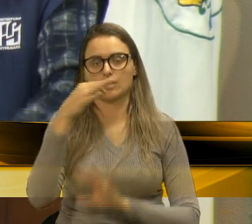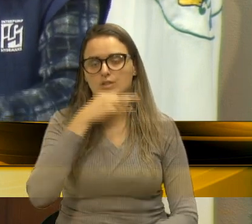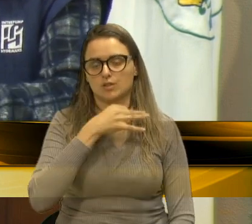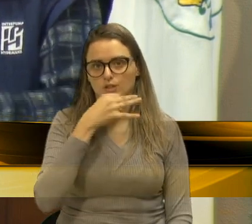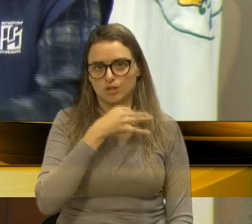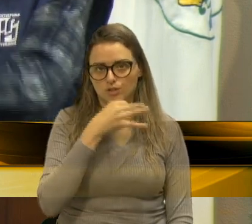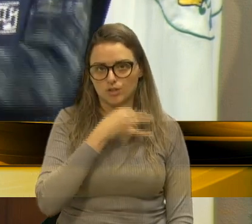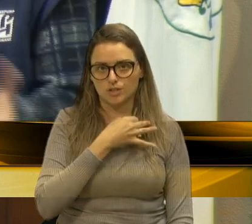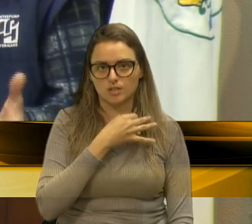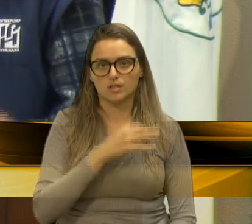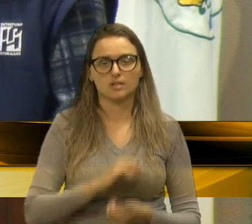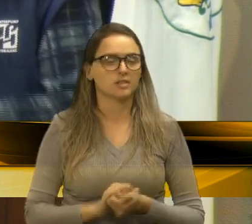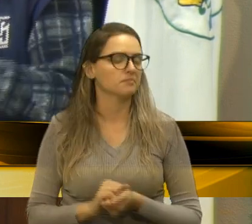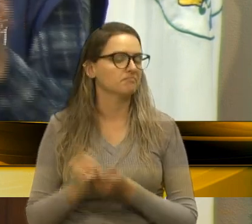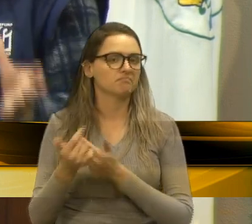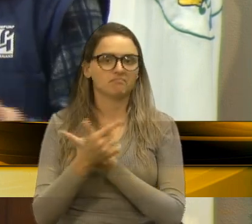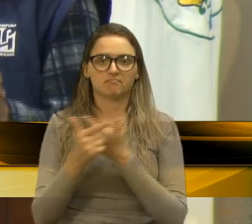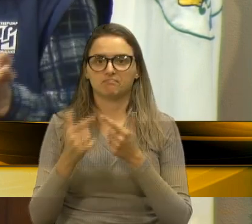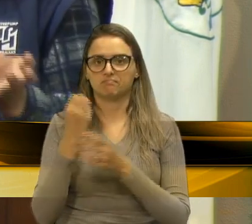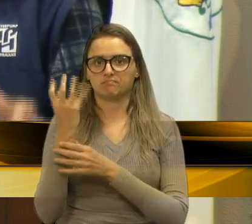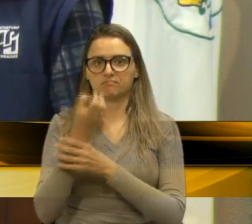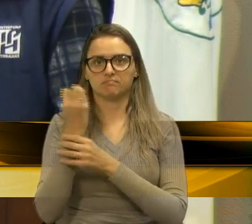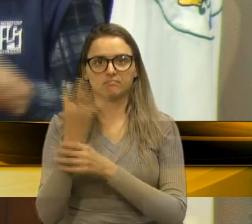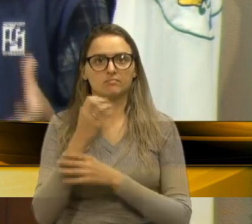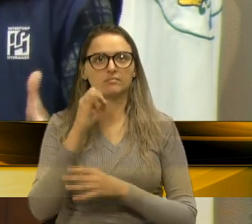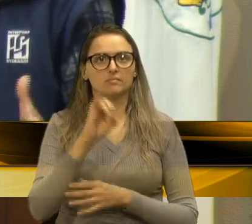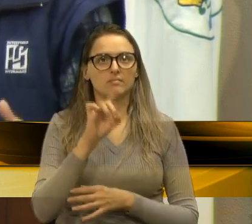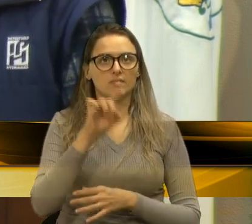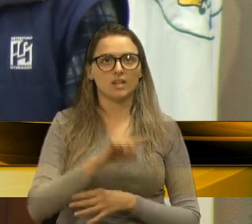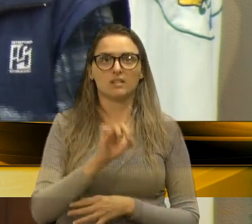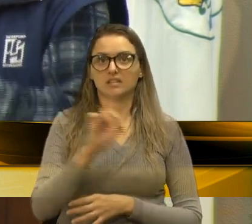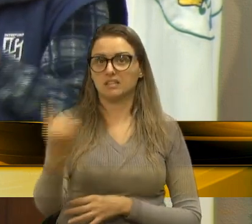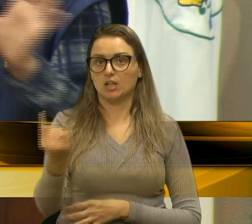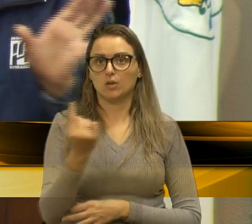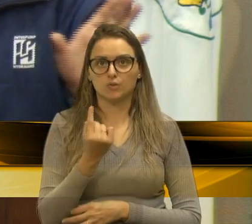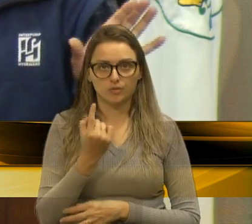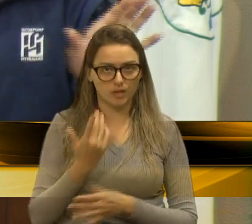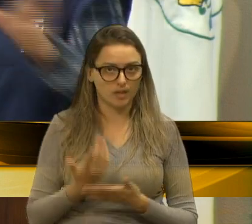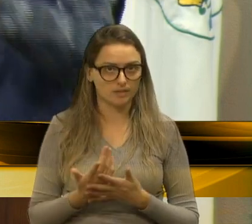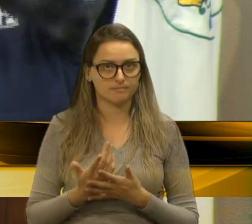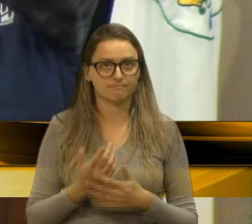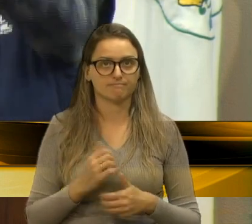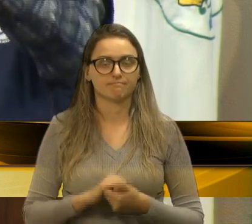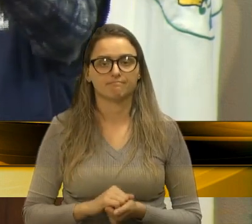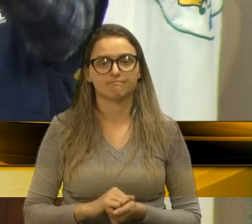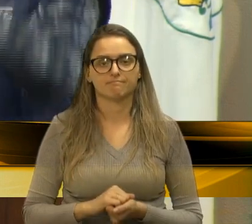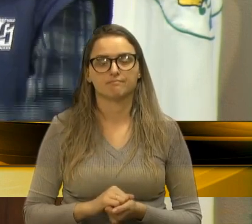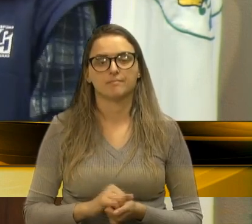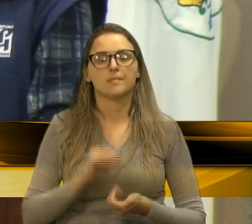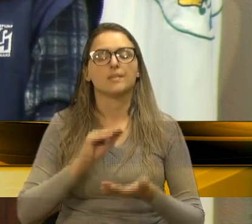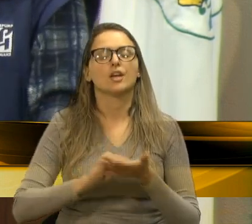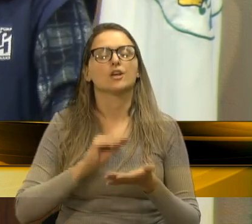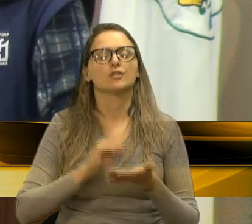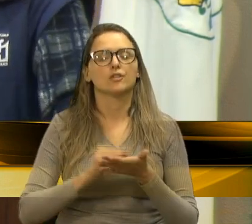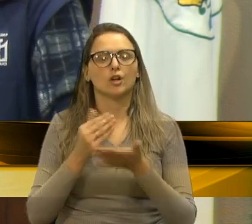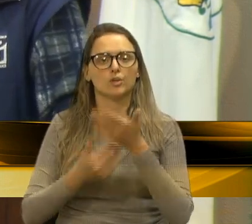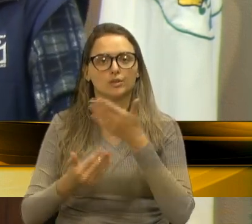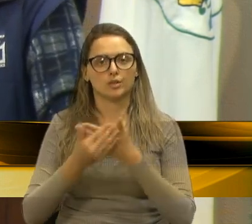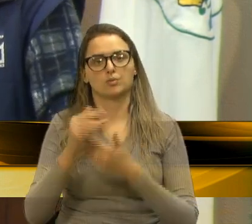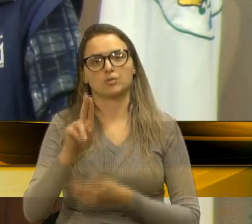E daqui a pouco não vem, se é bom caso de uma batida, não vem, e aí está assim. Então, falta tudo lá, UBS